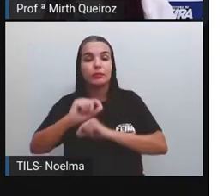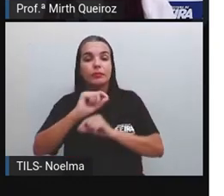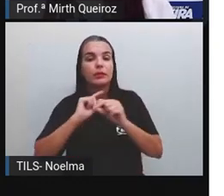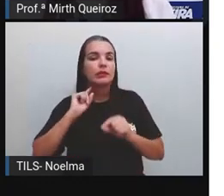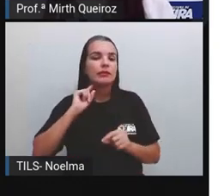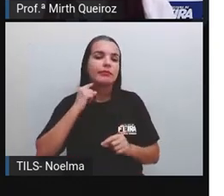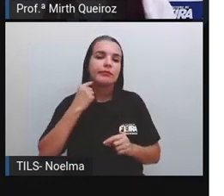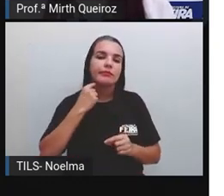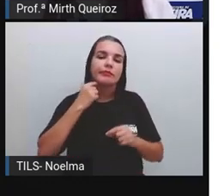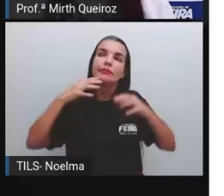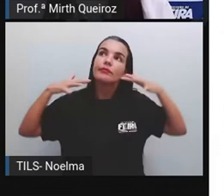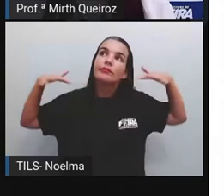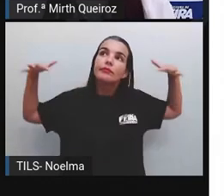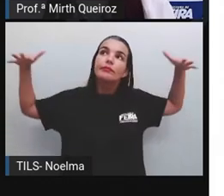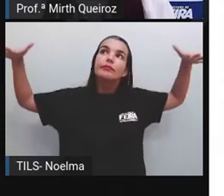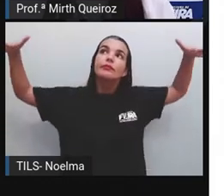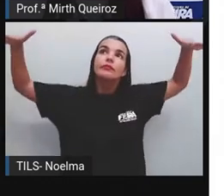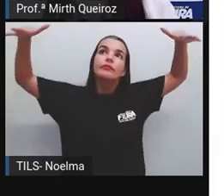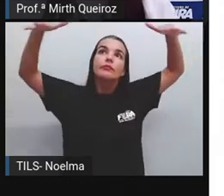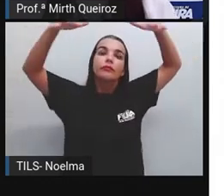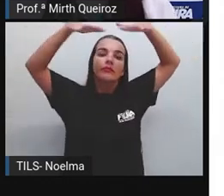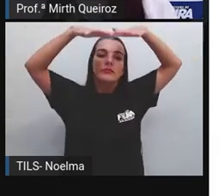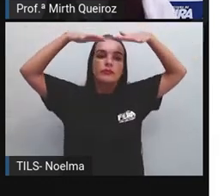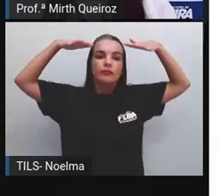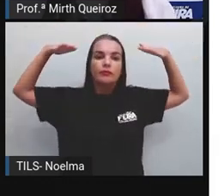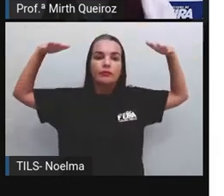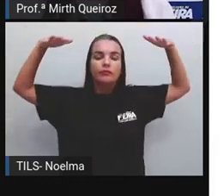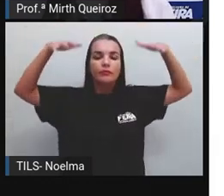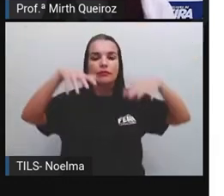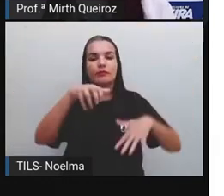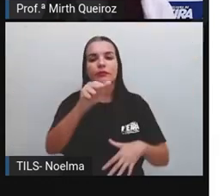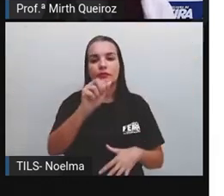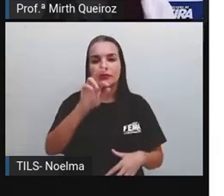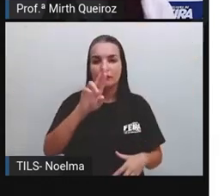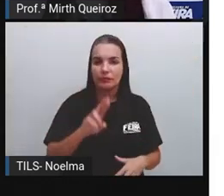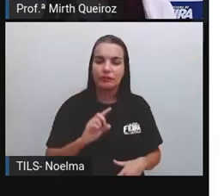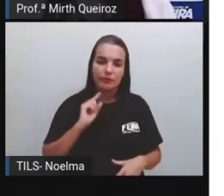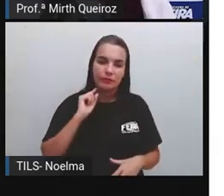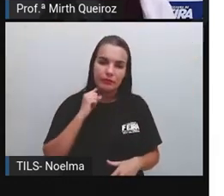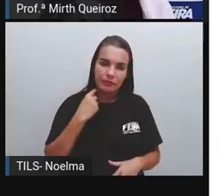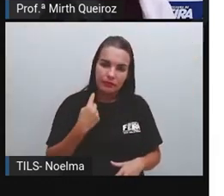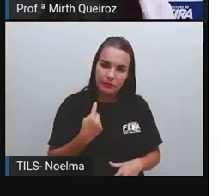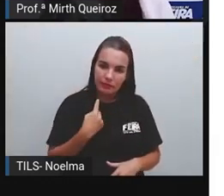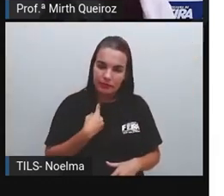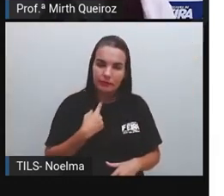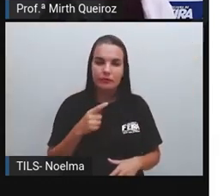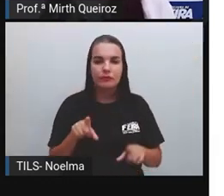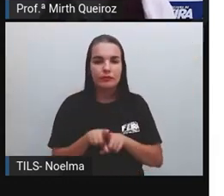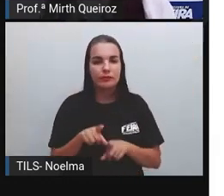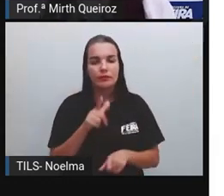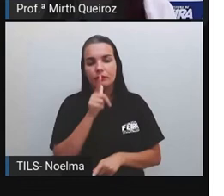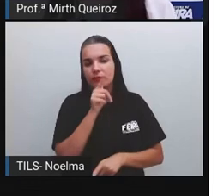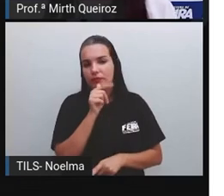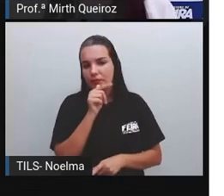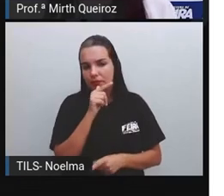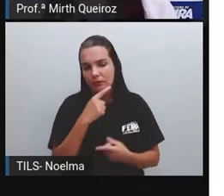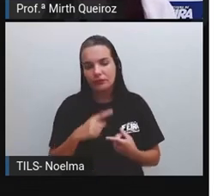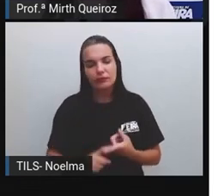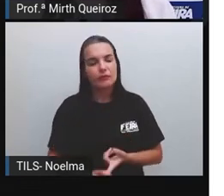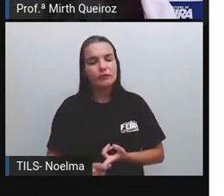da atmosfera, uma vez que vai eliminar aí no ar gases poluentes, da água também, né?